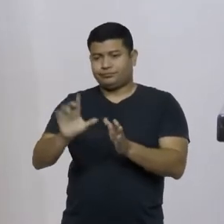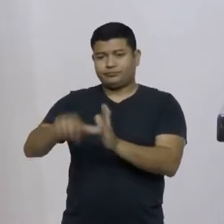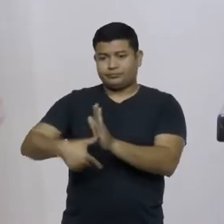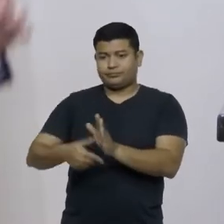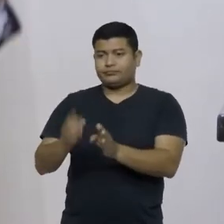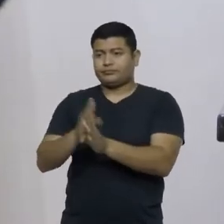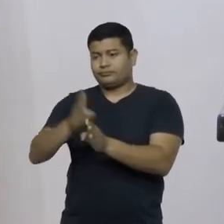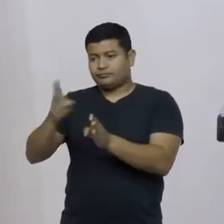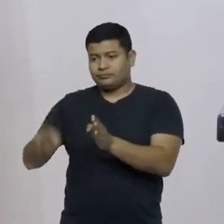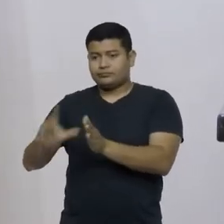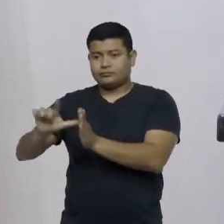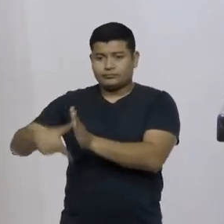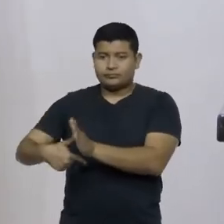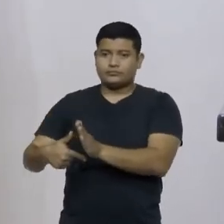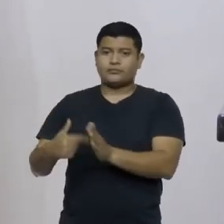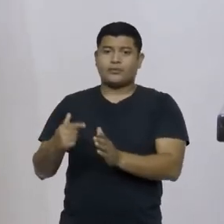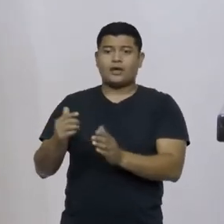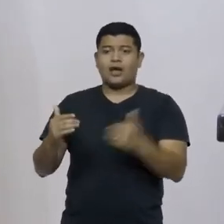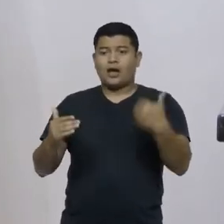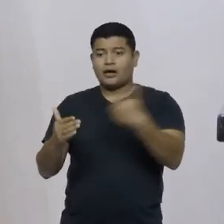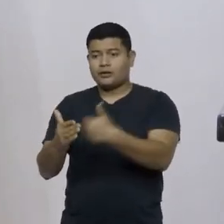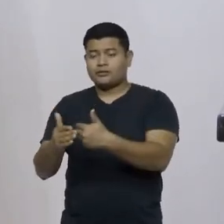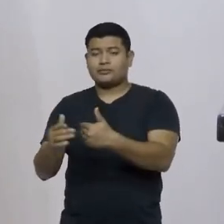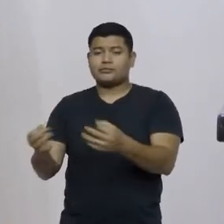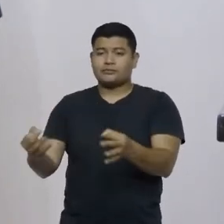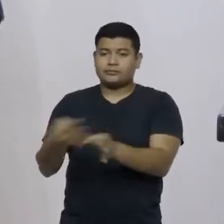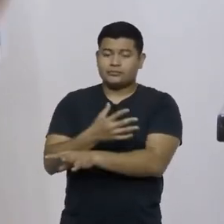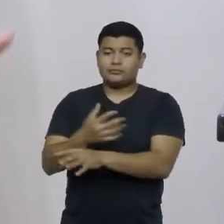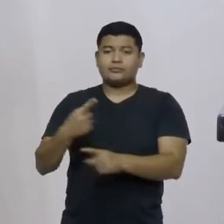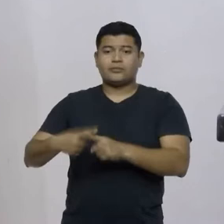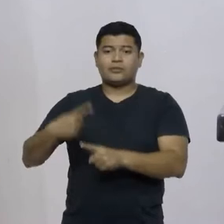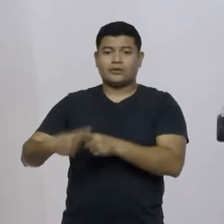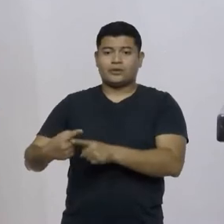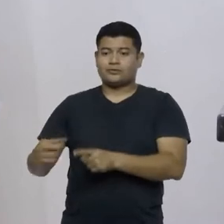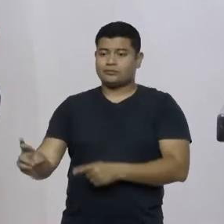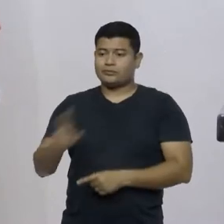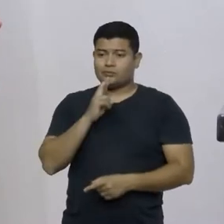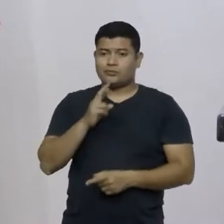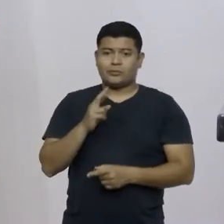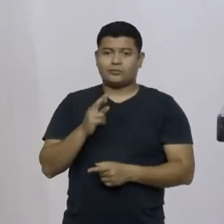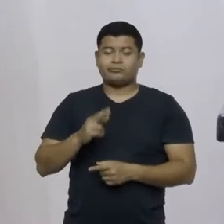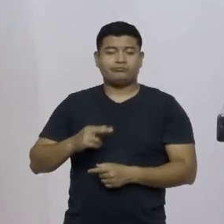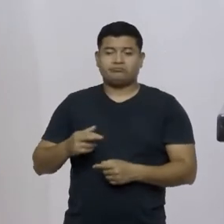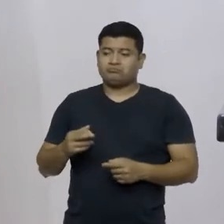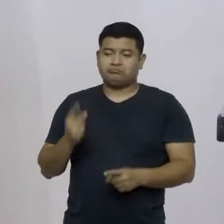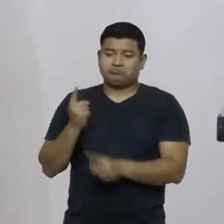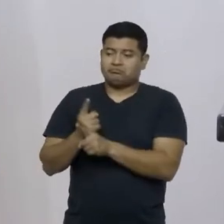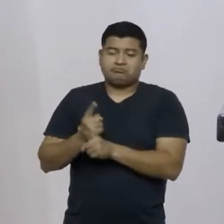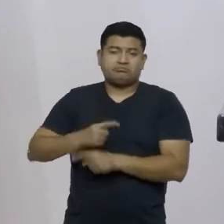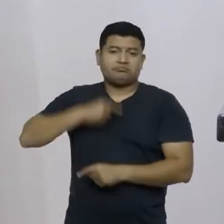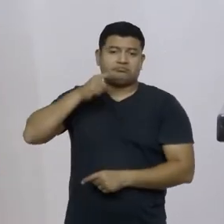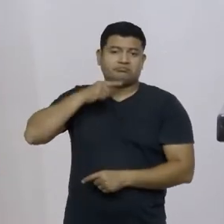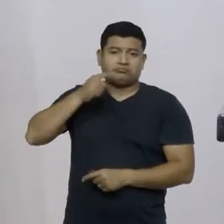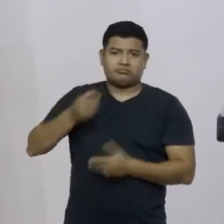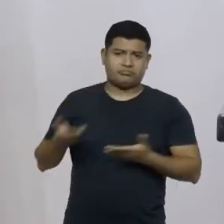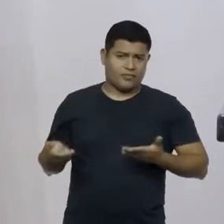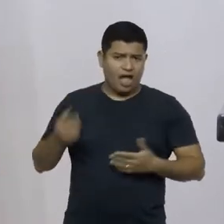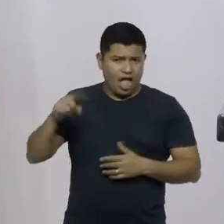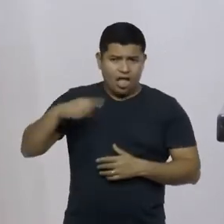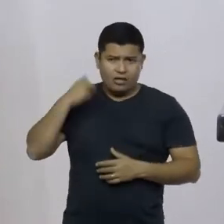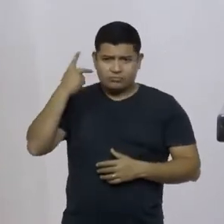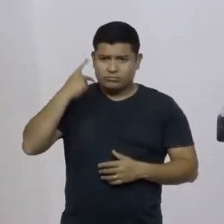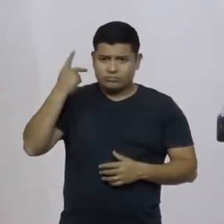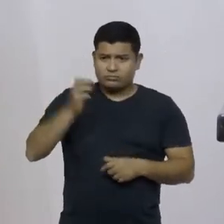por chegarem a resultados inconclusivos. Essa é a política de Estado desse